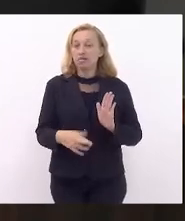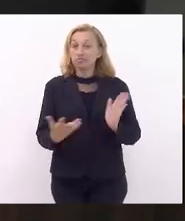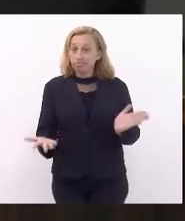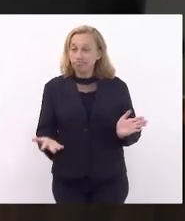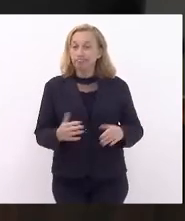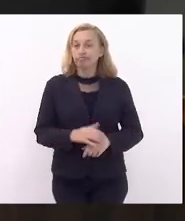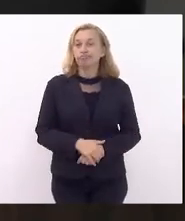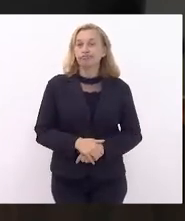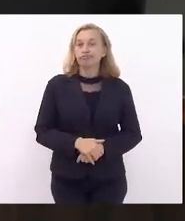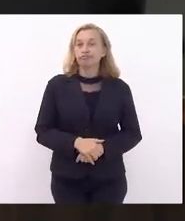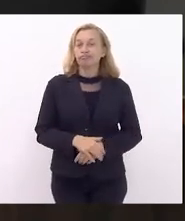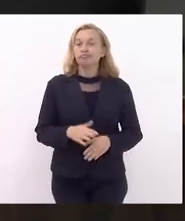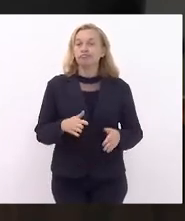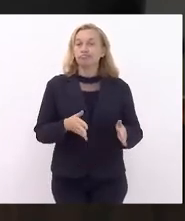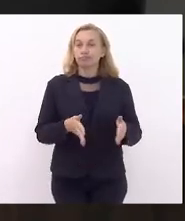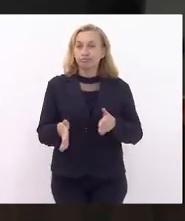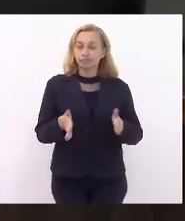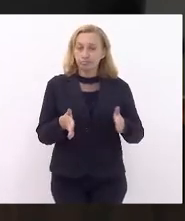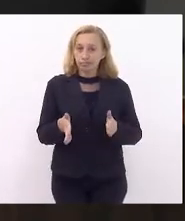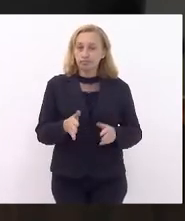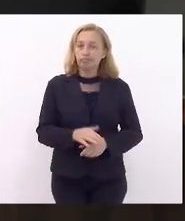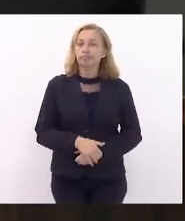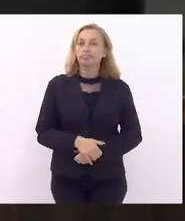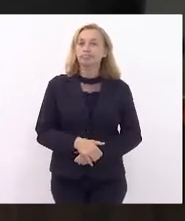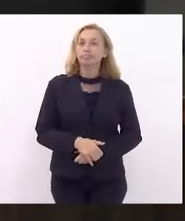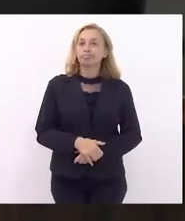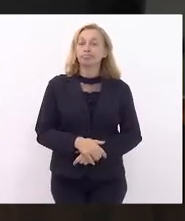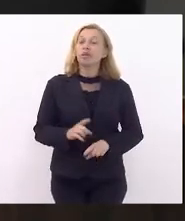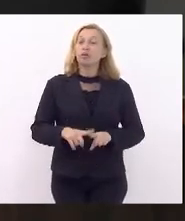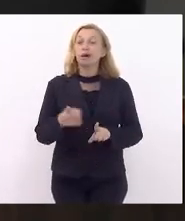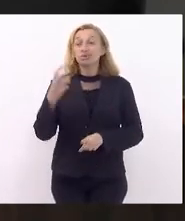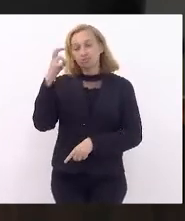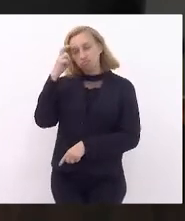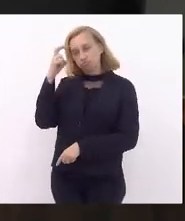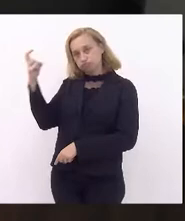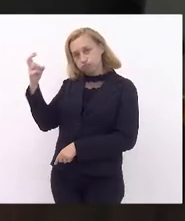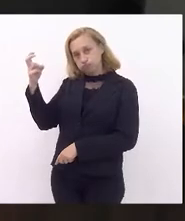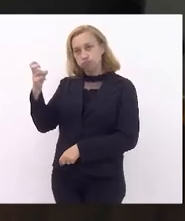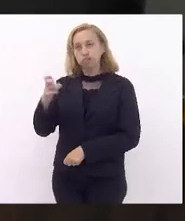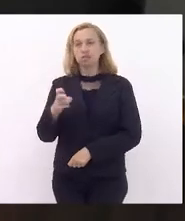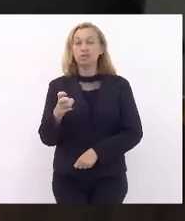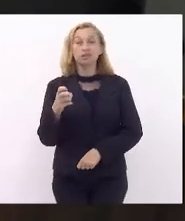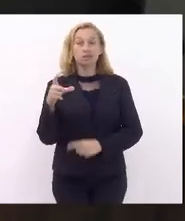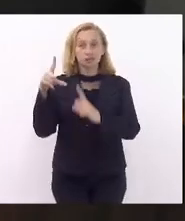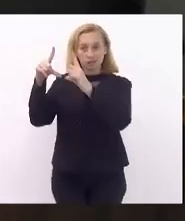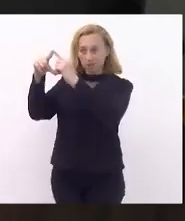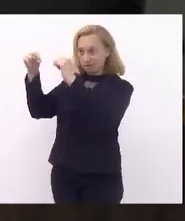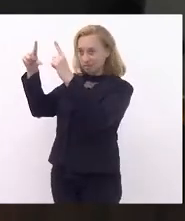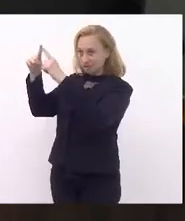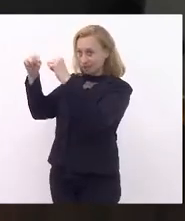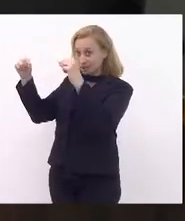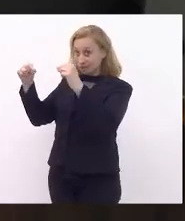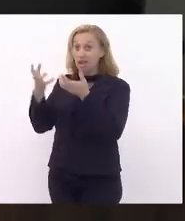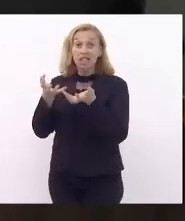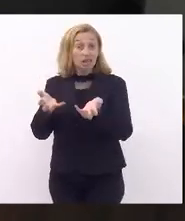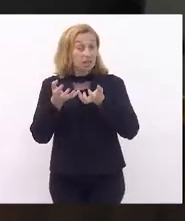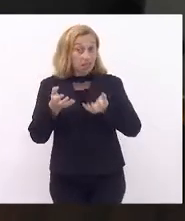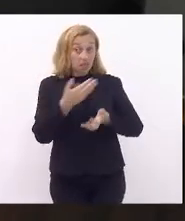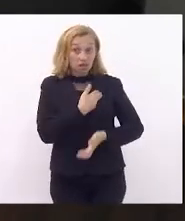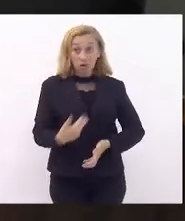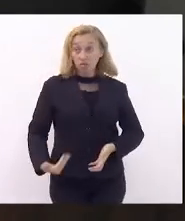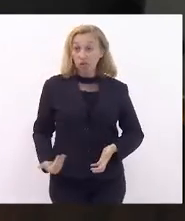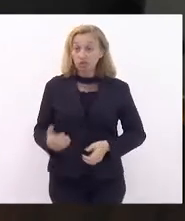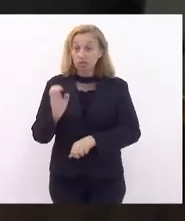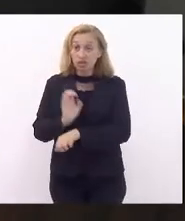no decorrer do jogo. Mas os sábios de Brasília queriam que o governo do Estado